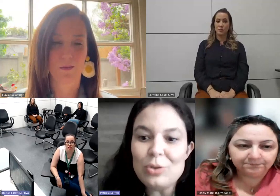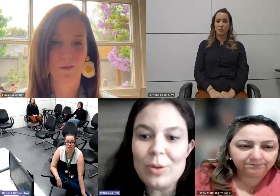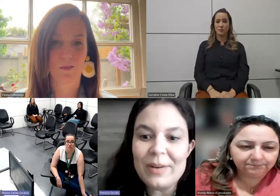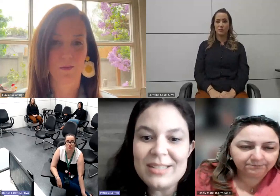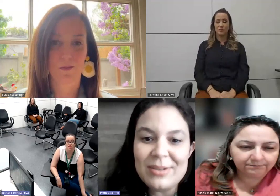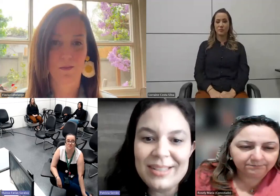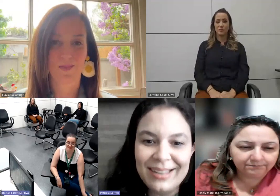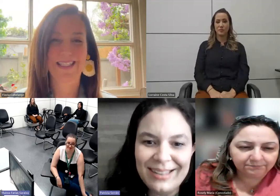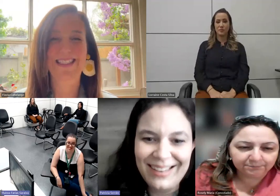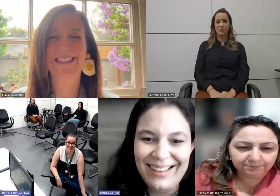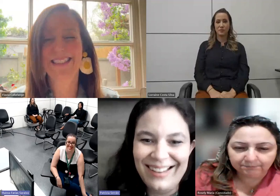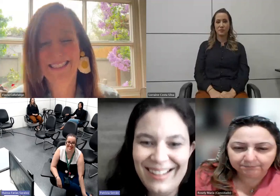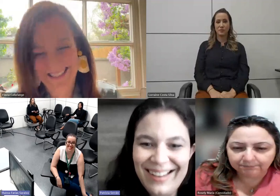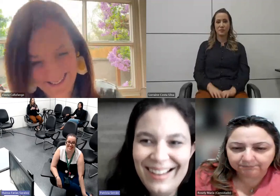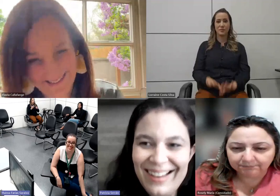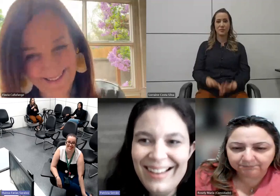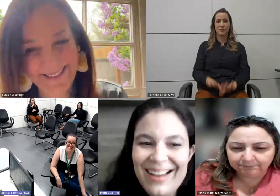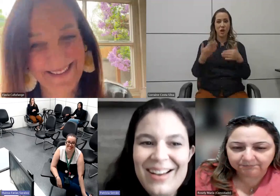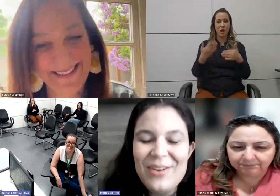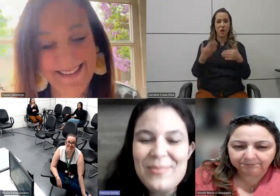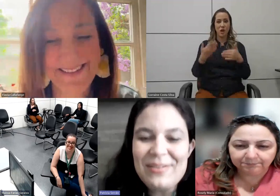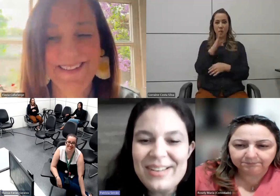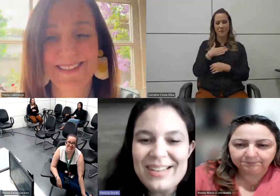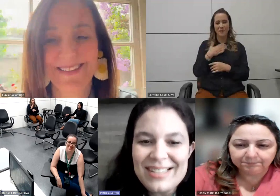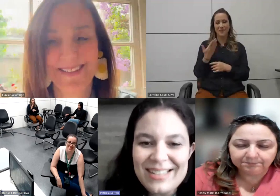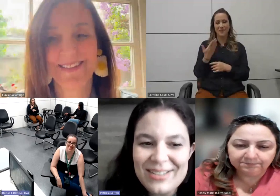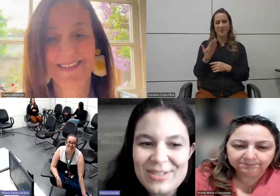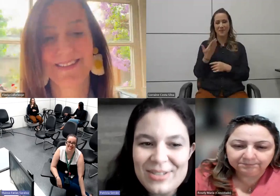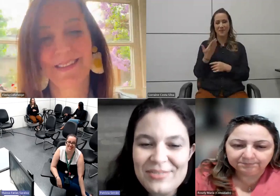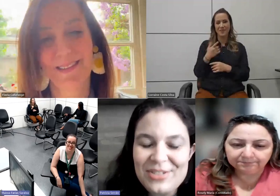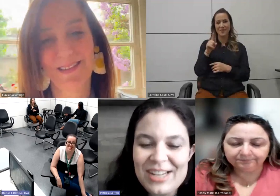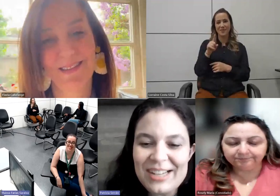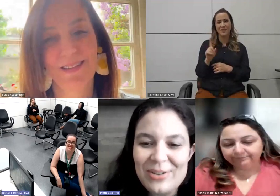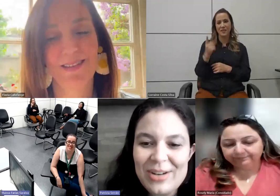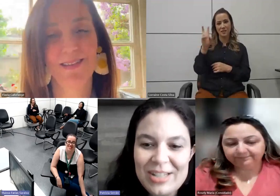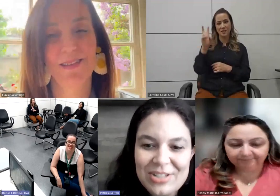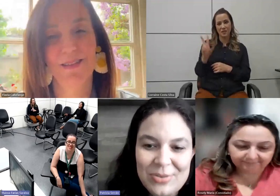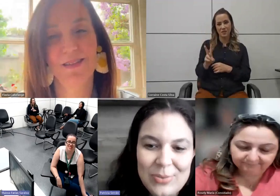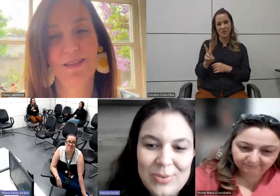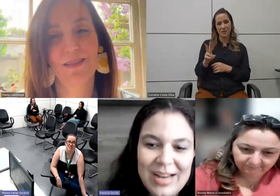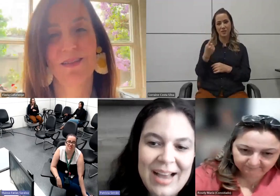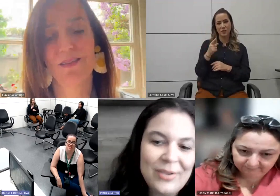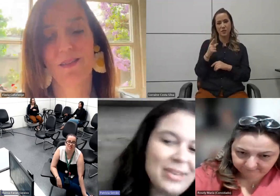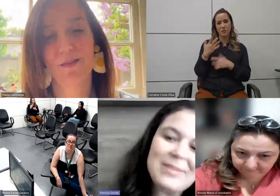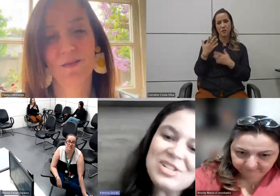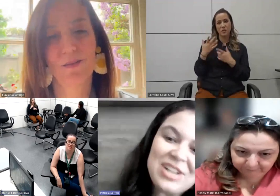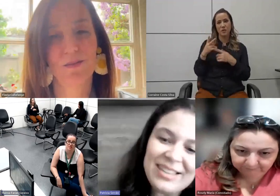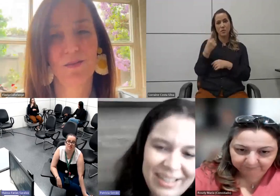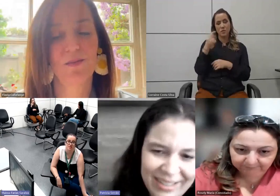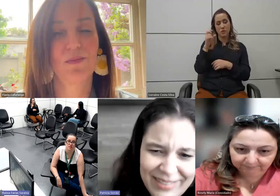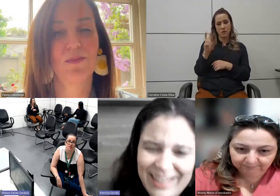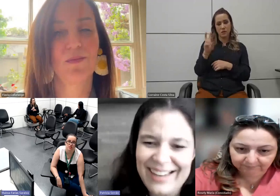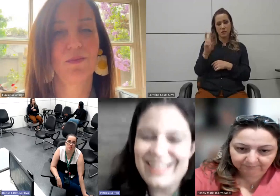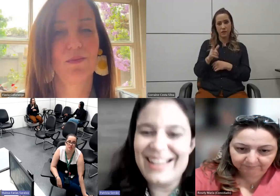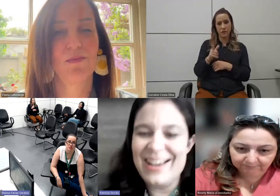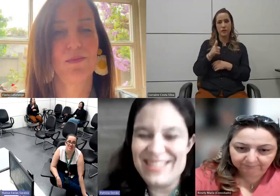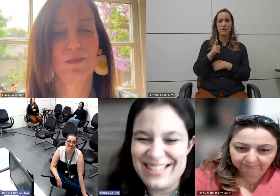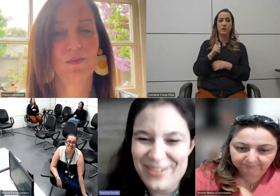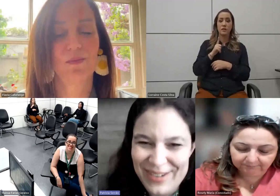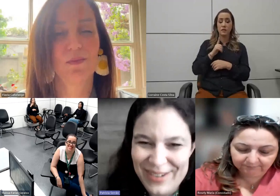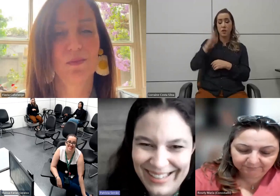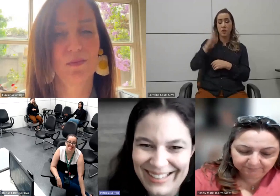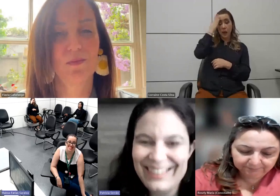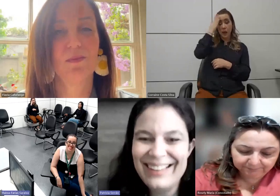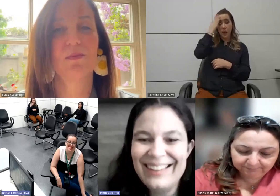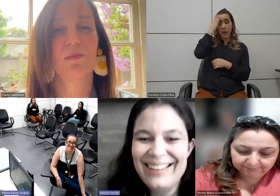Alguém me mutou, apareceu aqui. Uma vez que eu tive um diagnóstico, aí eu fiquei mais chata ainda. Aí